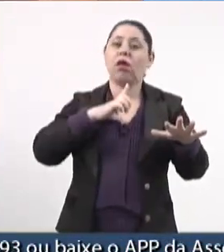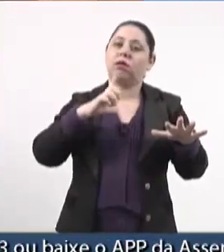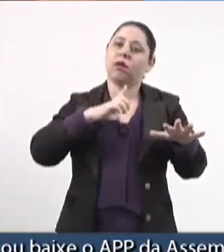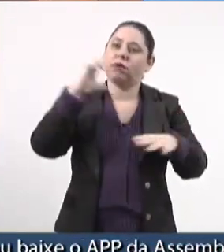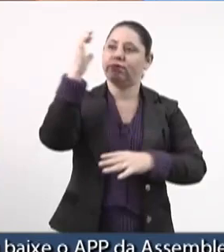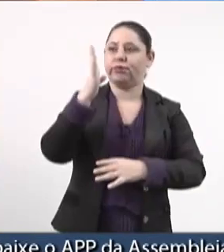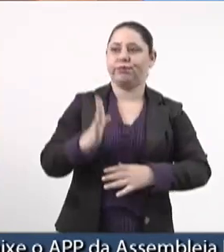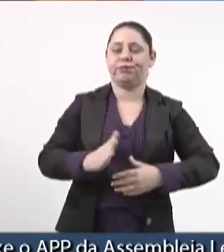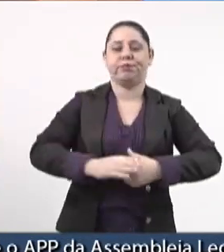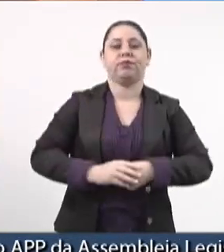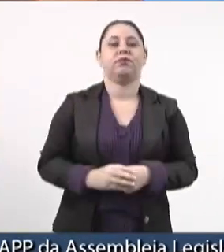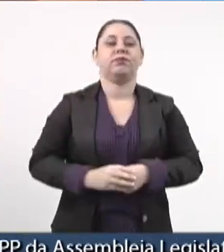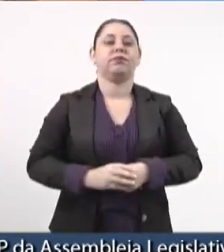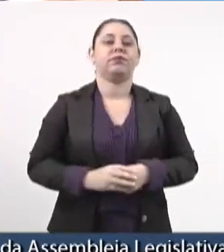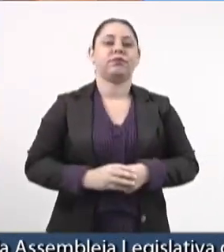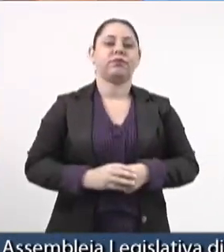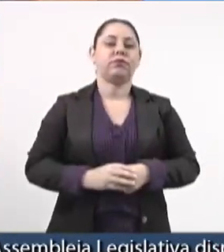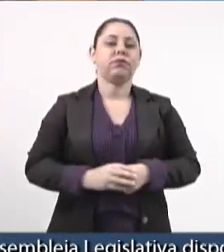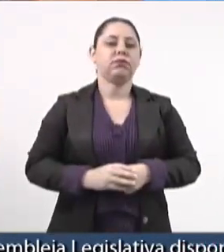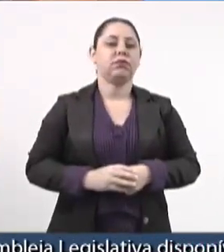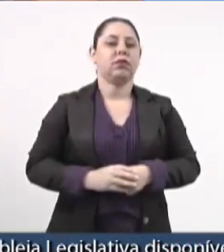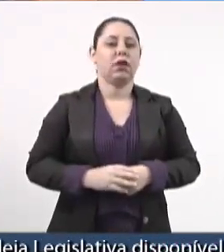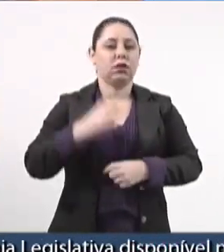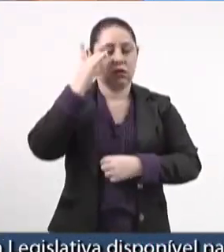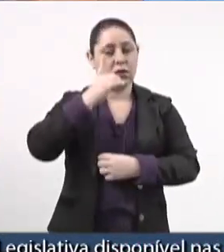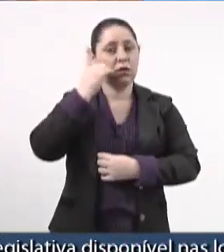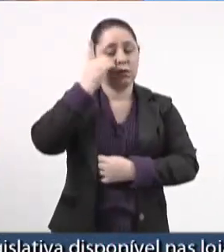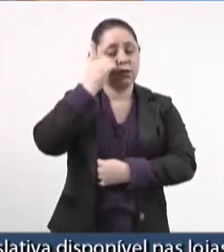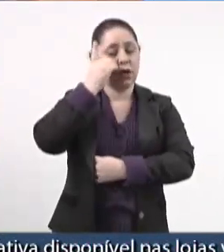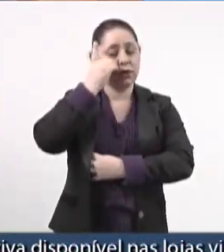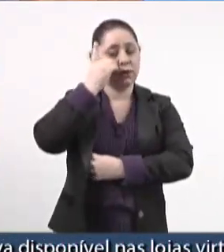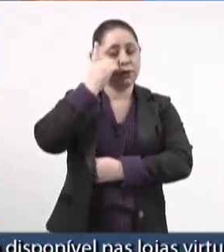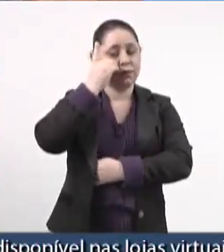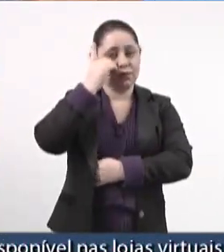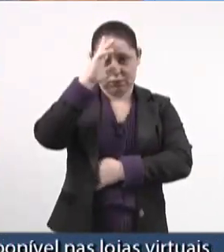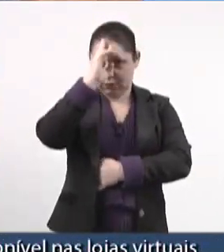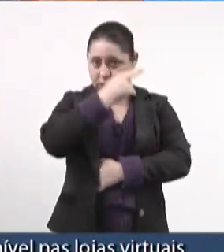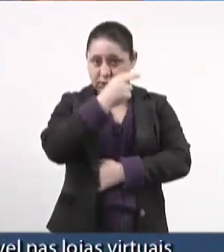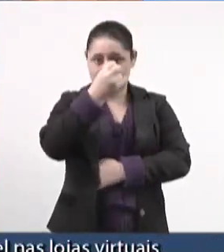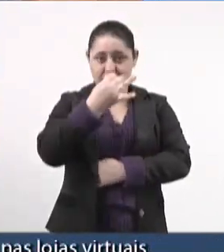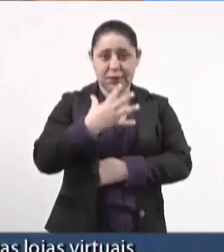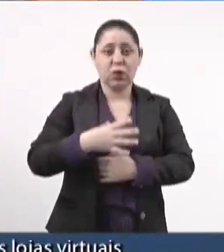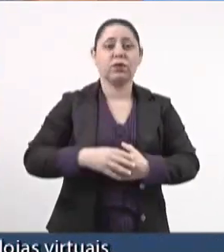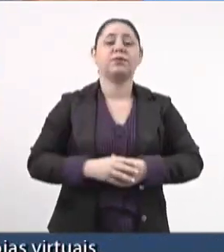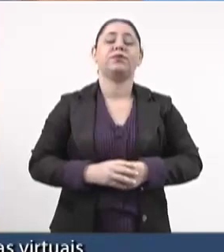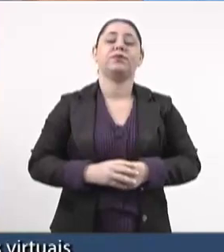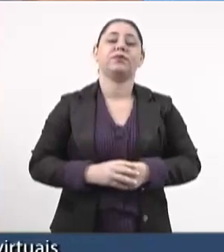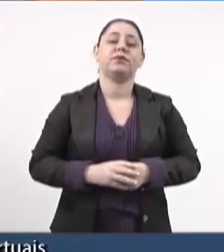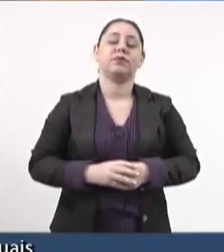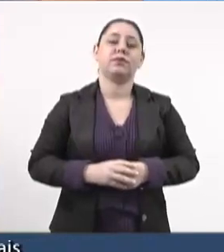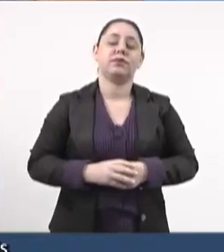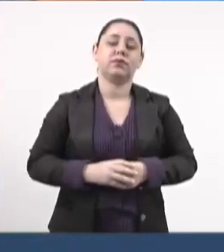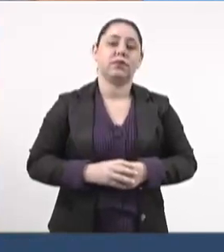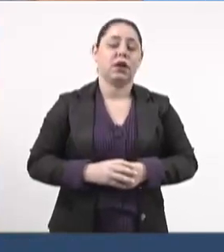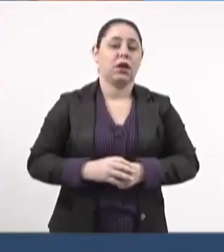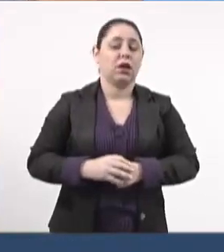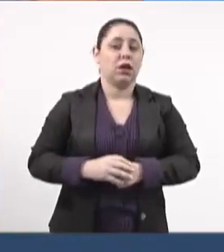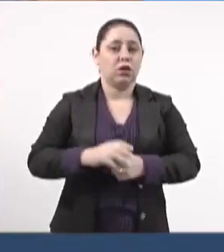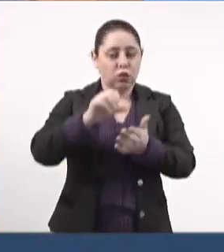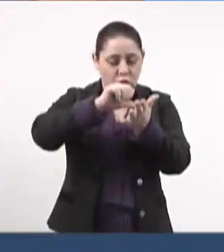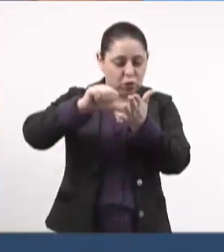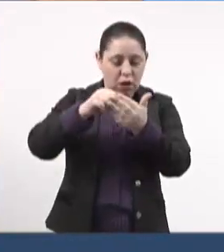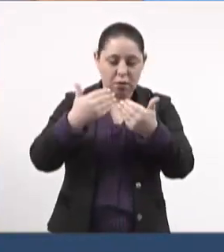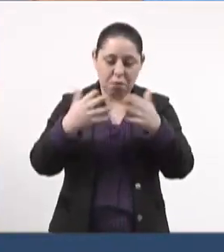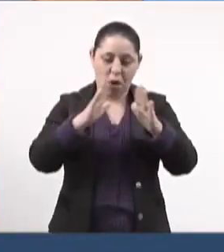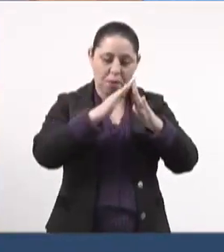e no Brasil. Como bem lembrou aqui o deputado professor Rinaldo, a inauguração da unidade do